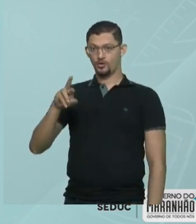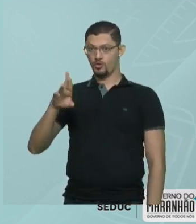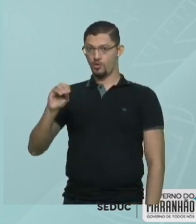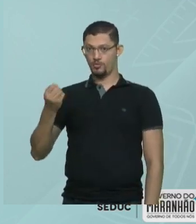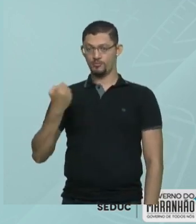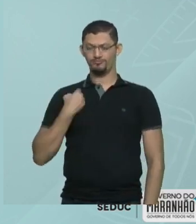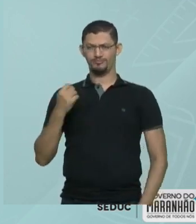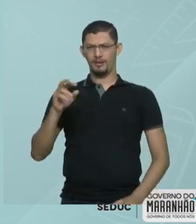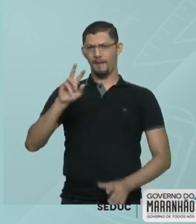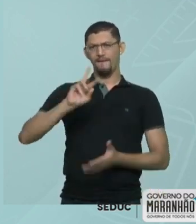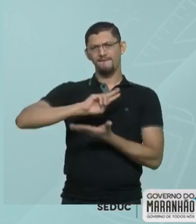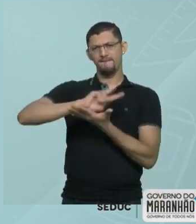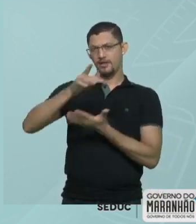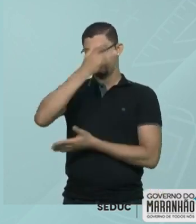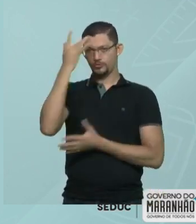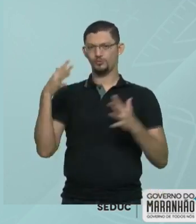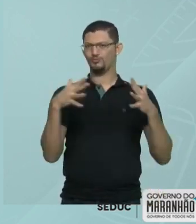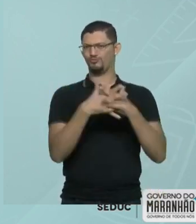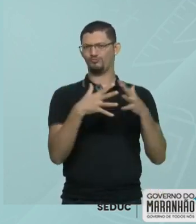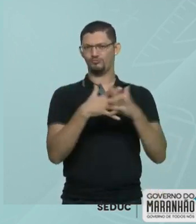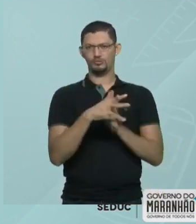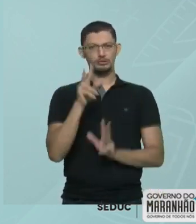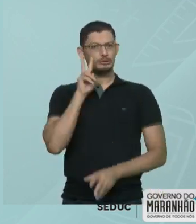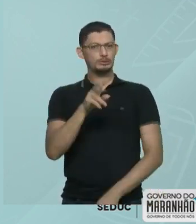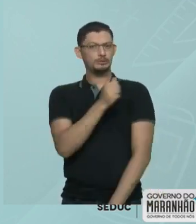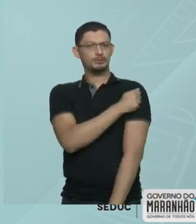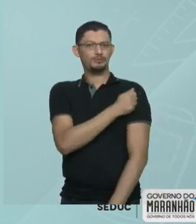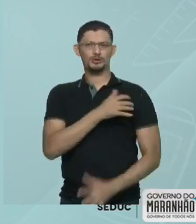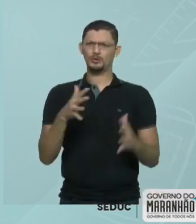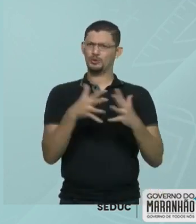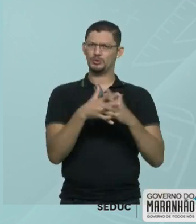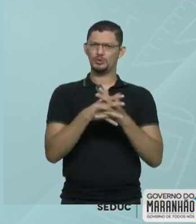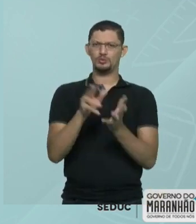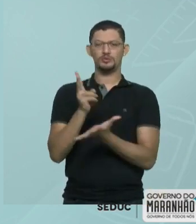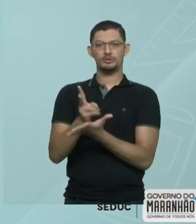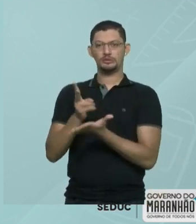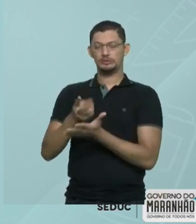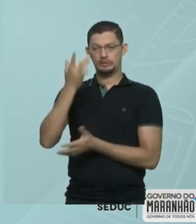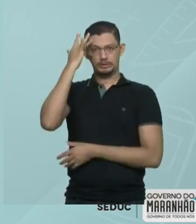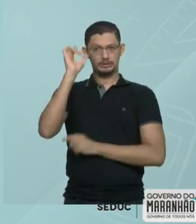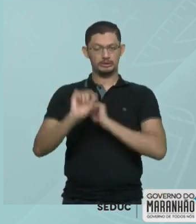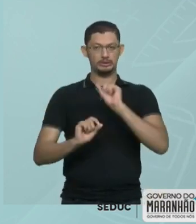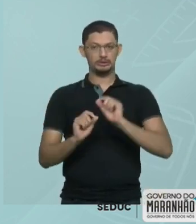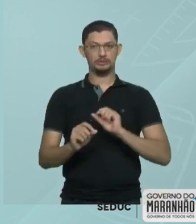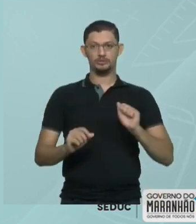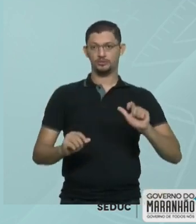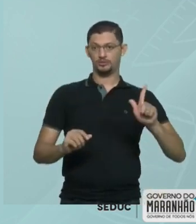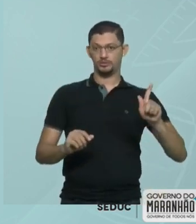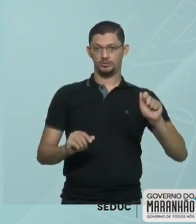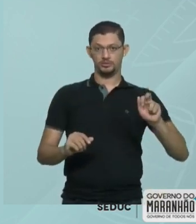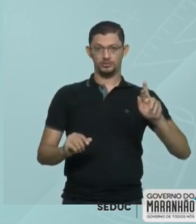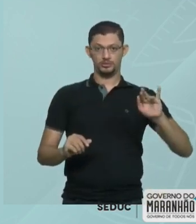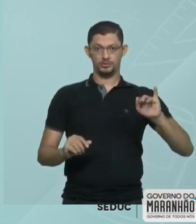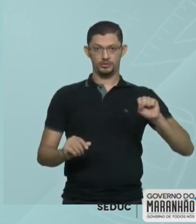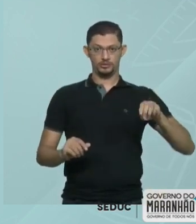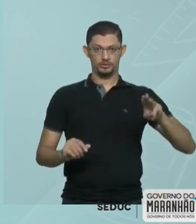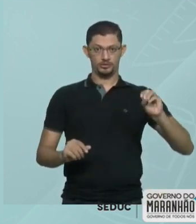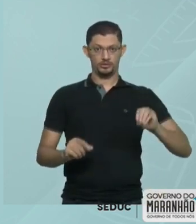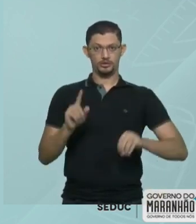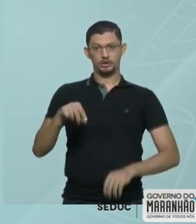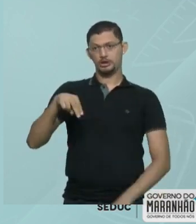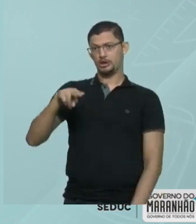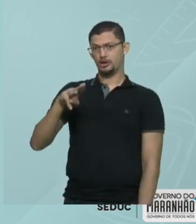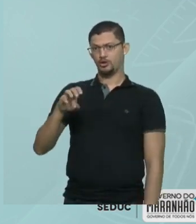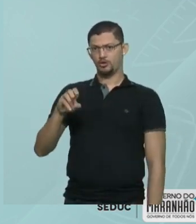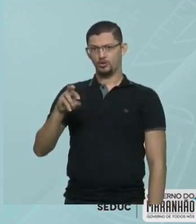gente confunde. Eu vejo vocês, alunos, confundindo bastante. Achando que algarismo e número é a mesma coisa e